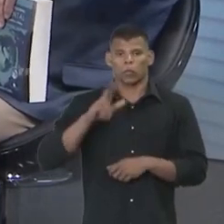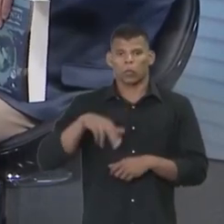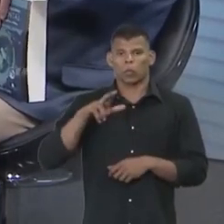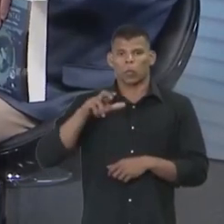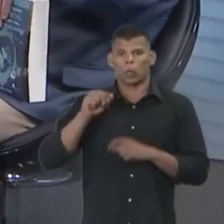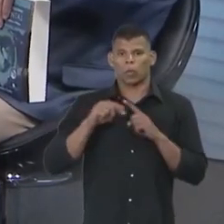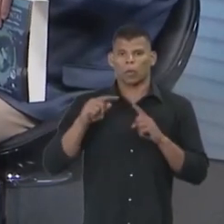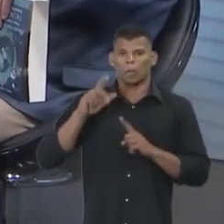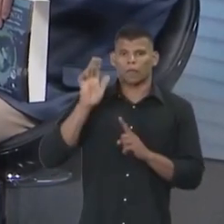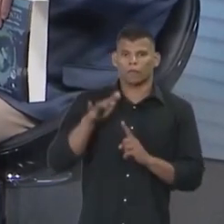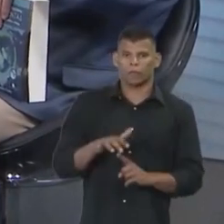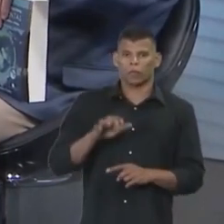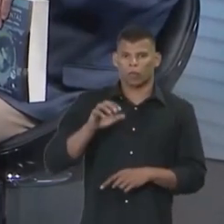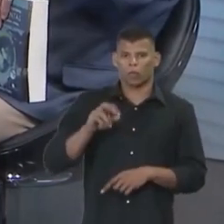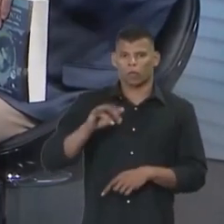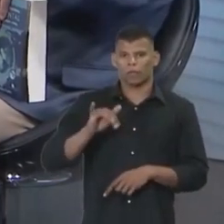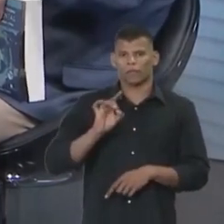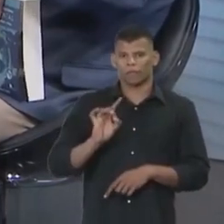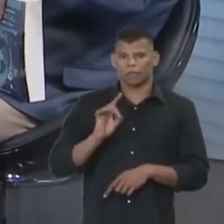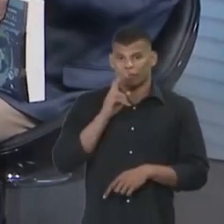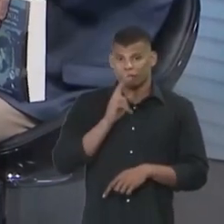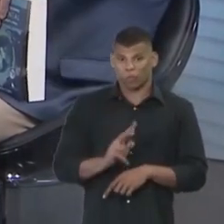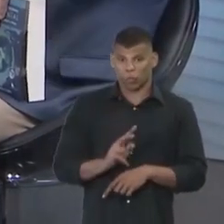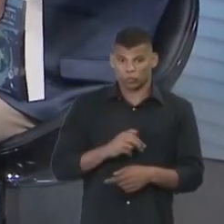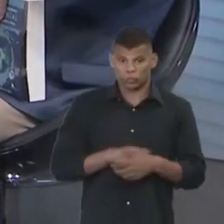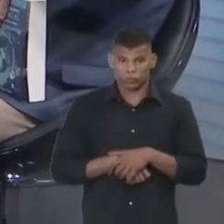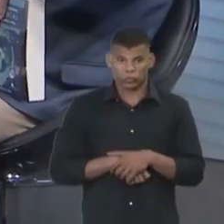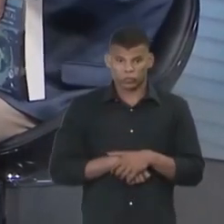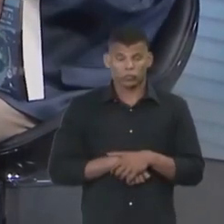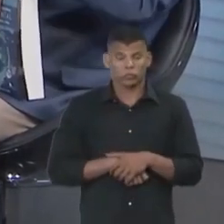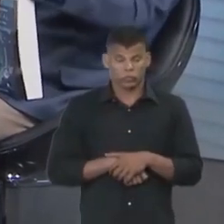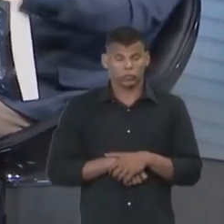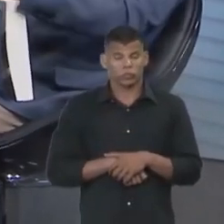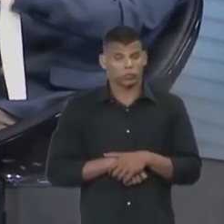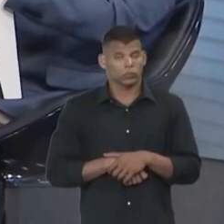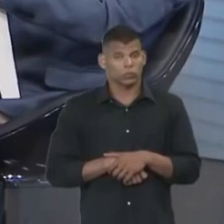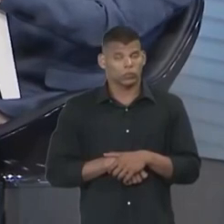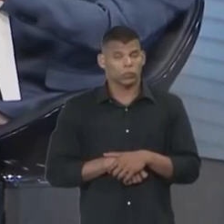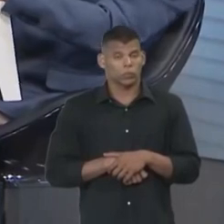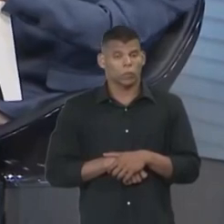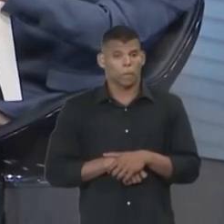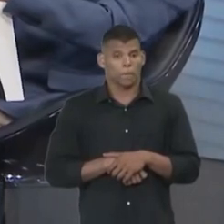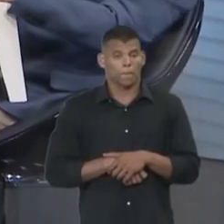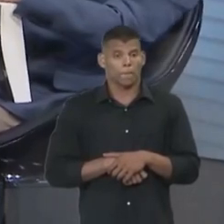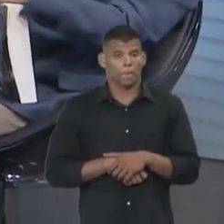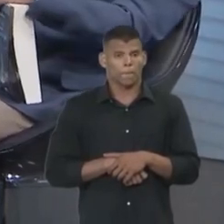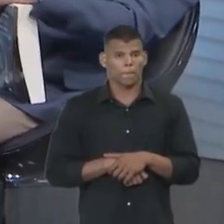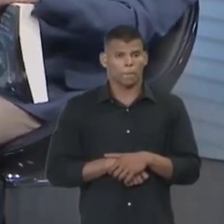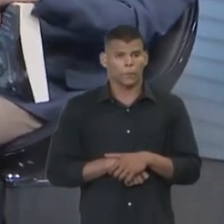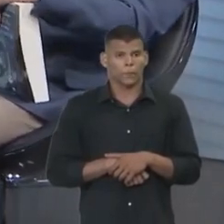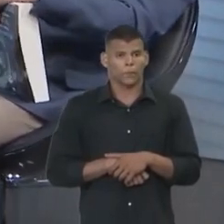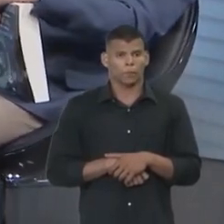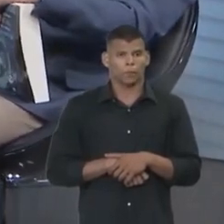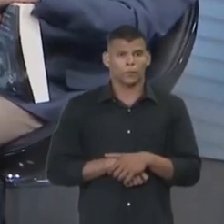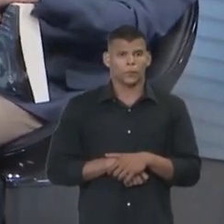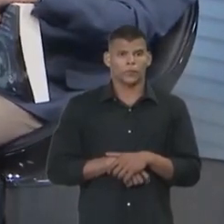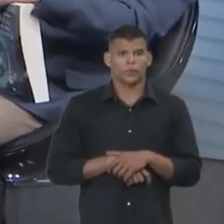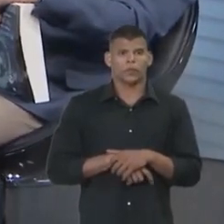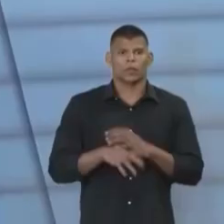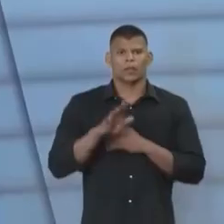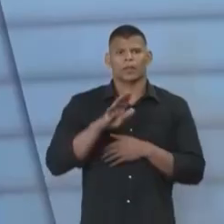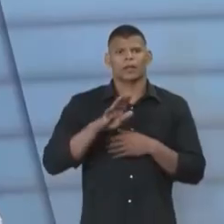o impacto da Covid foi tão forte que absorvia o noticiário. Não. E também não é papel da